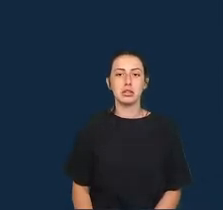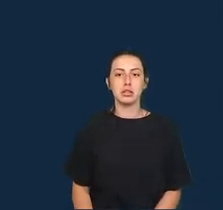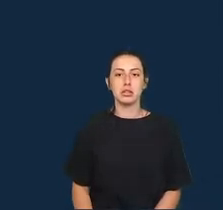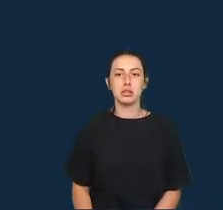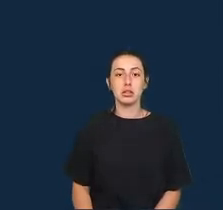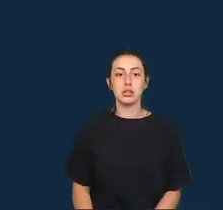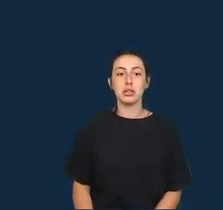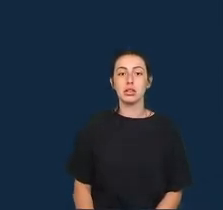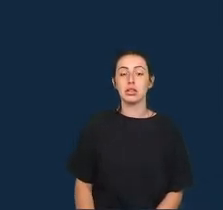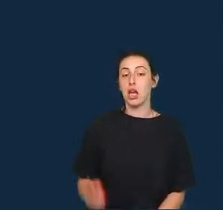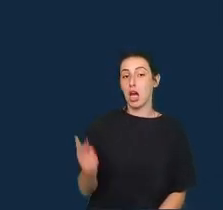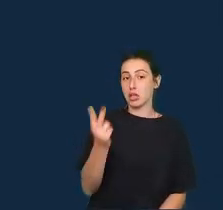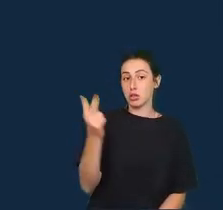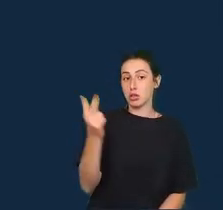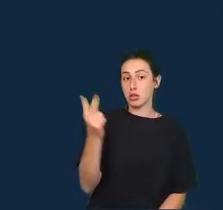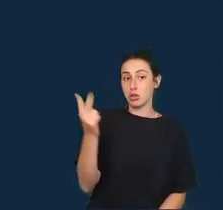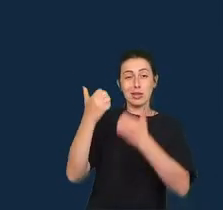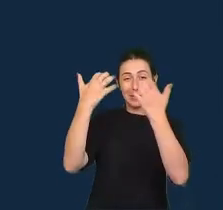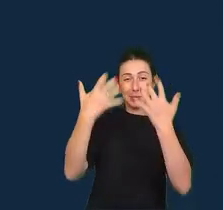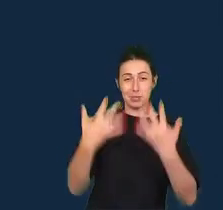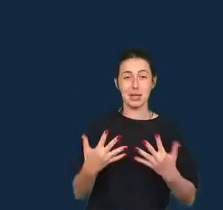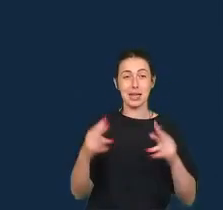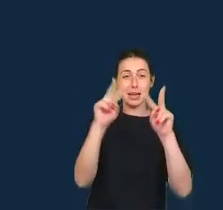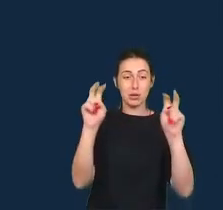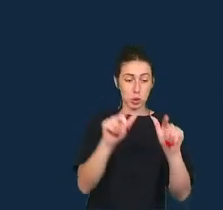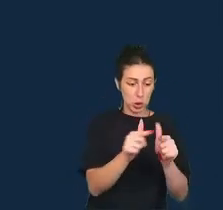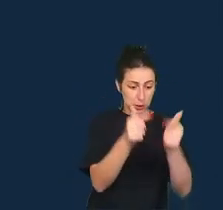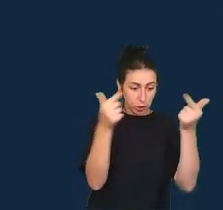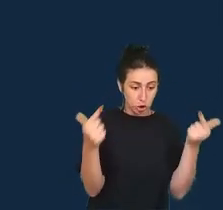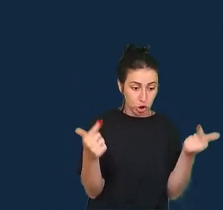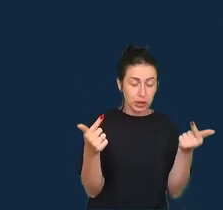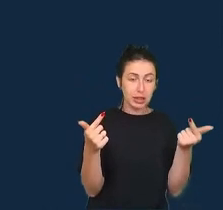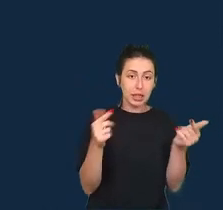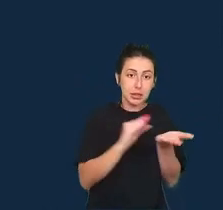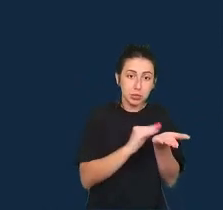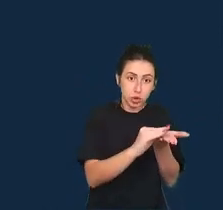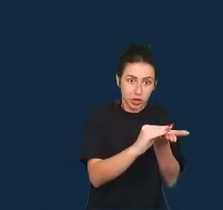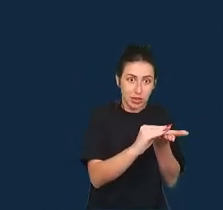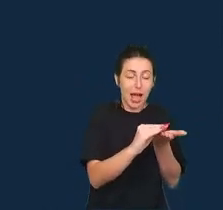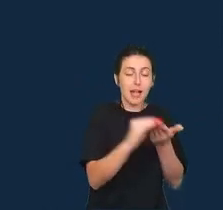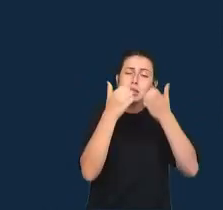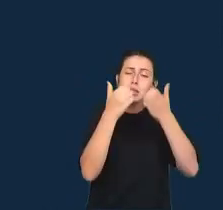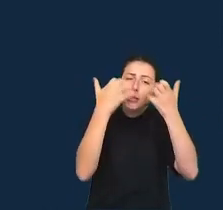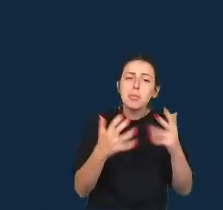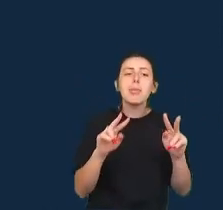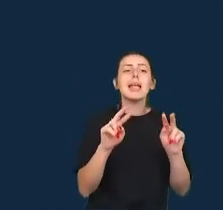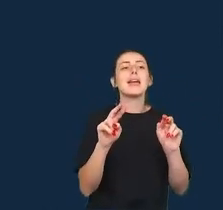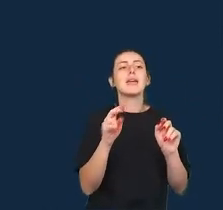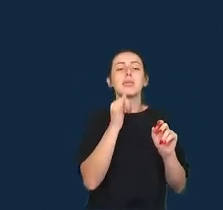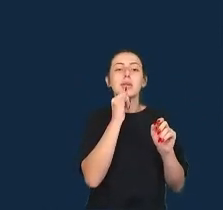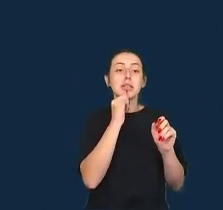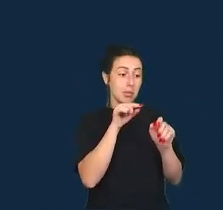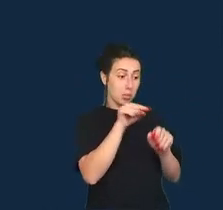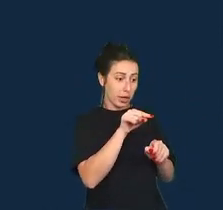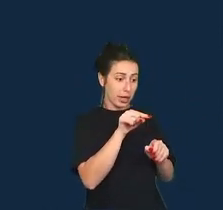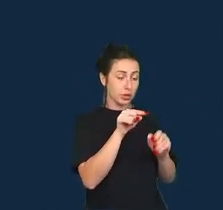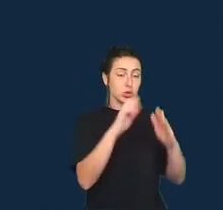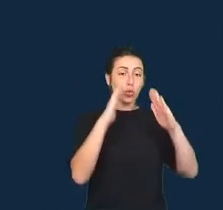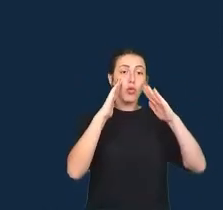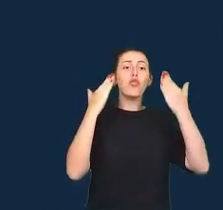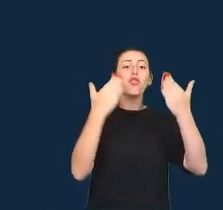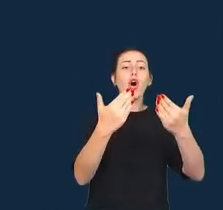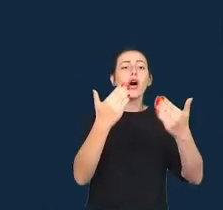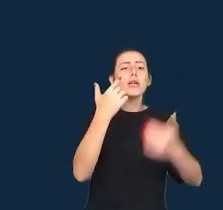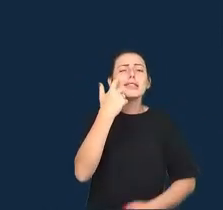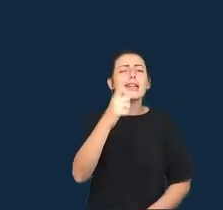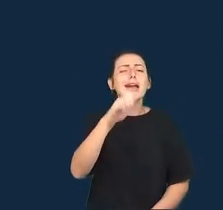jornalismo de dados para o interesse de quem e fala que o jornalismo nos países